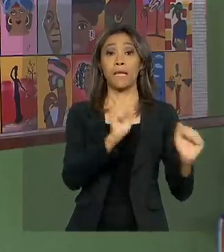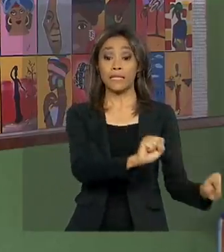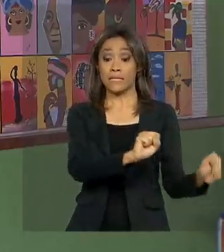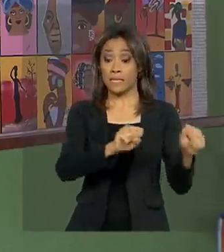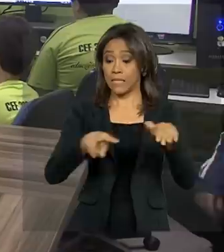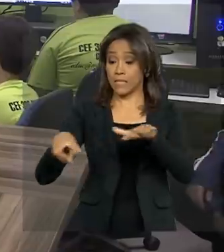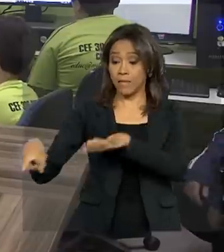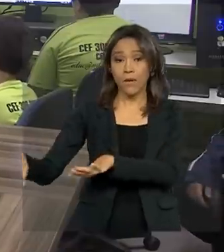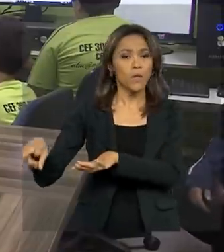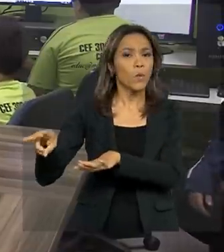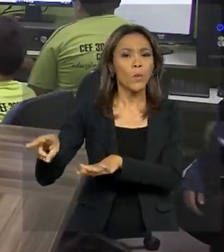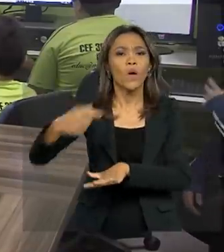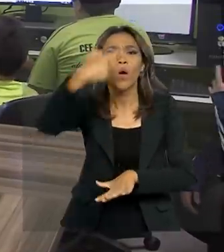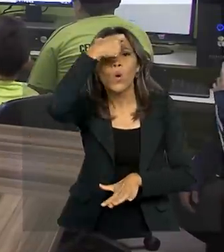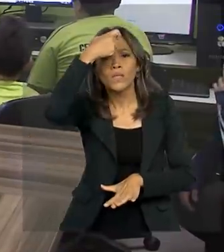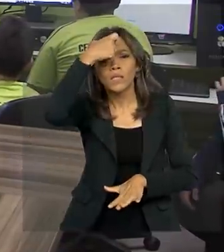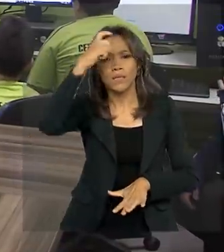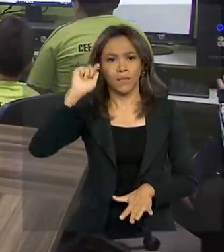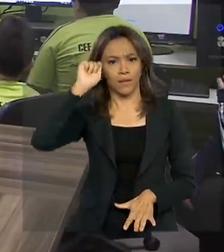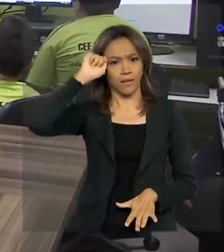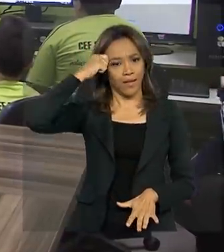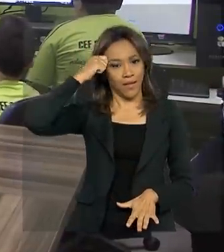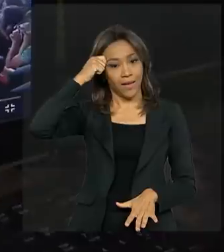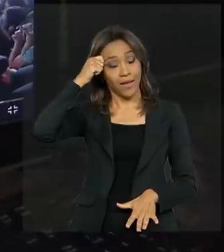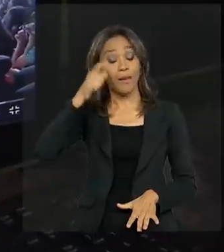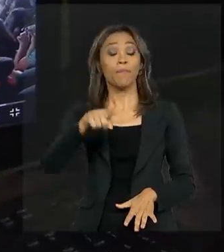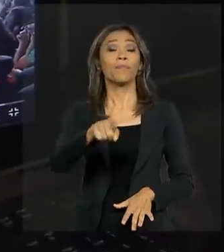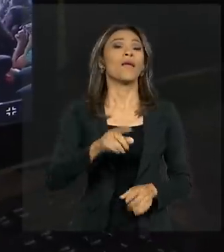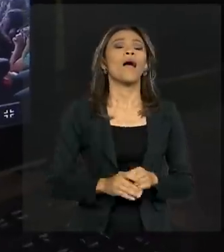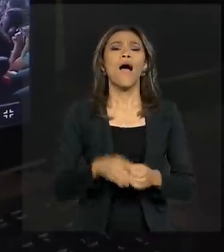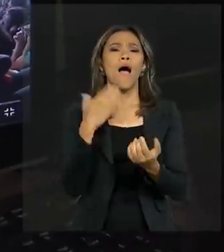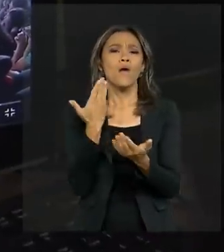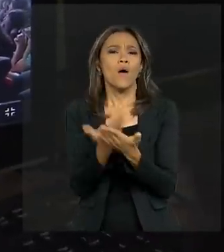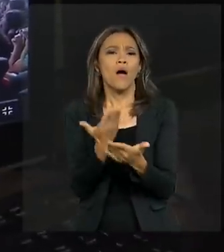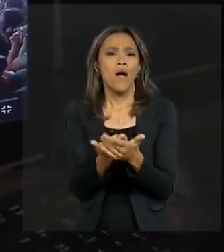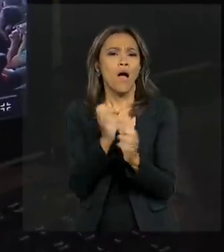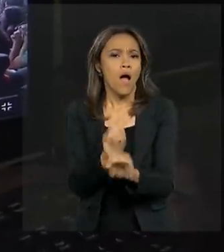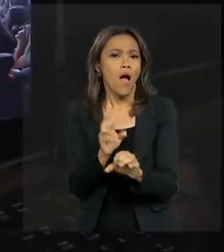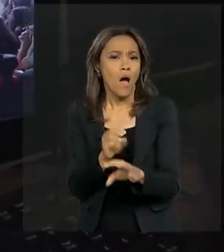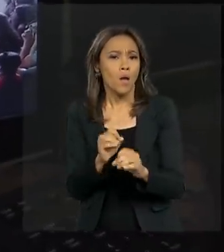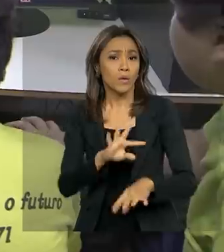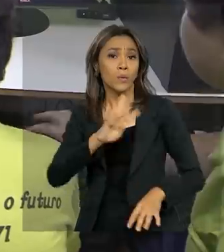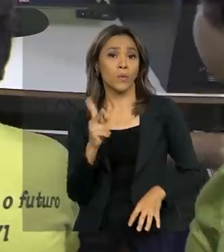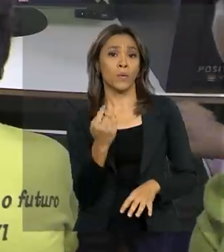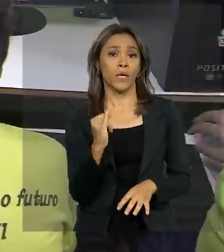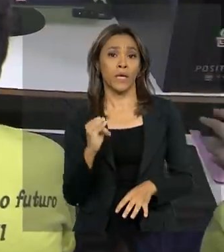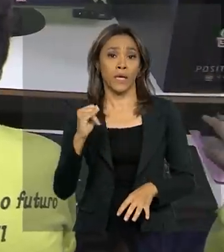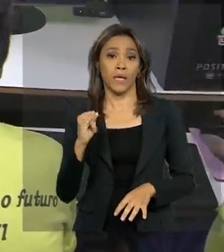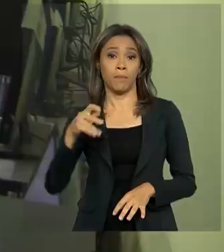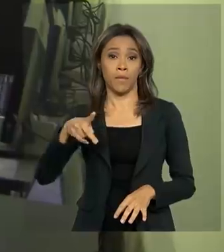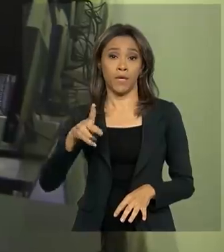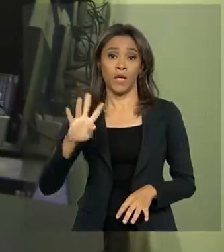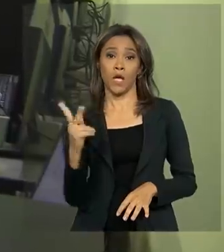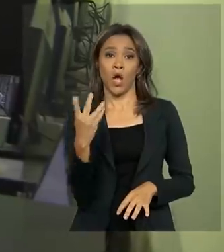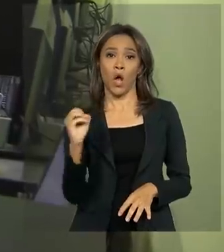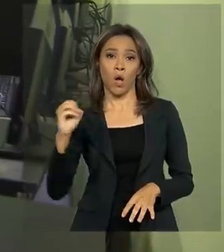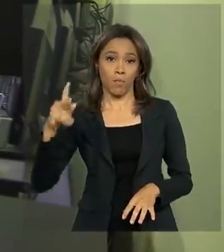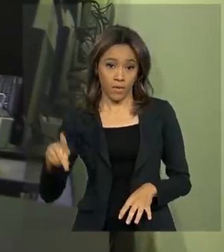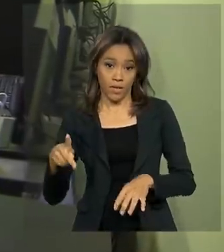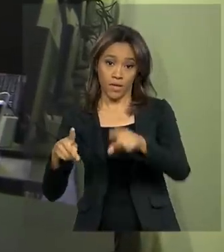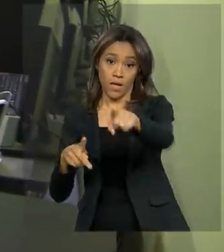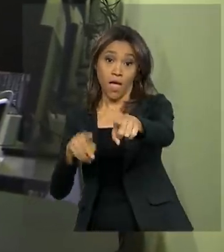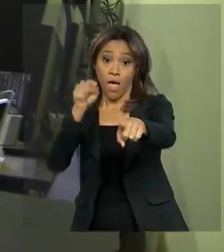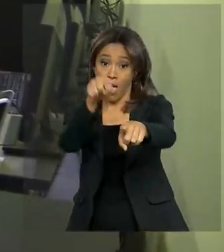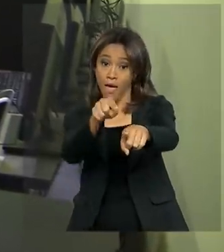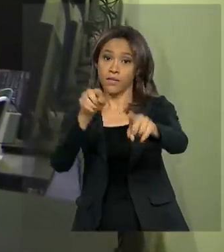consciência negra, aulas sobre a cultura do hip hop e o aprendizado tem um aliado importante, a internet. Essa escola do